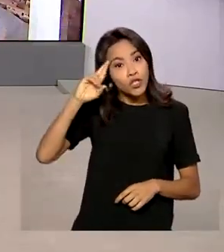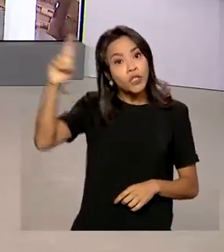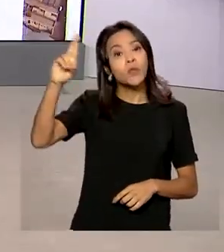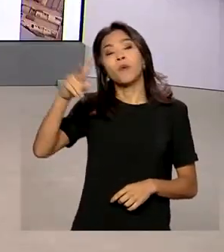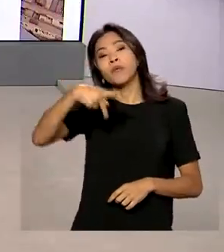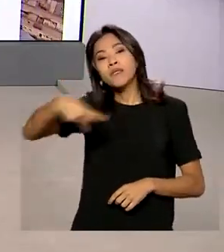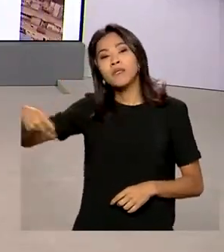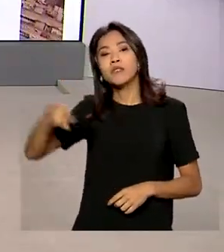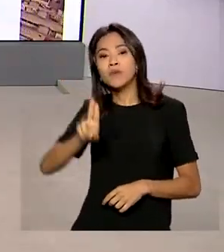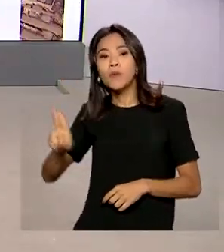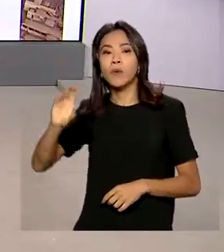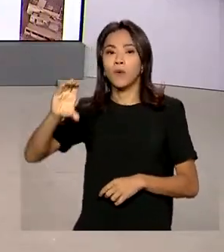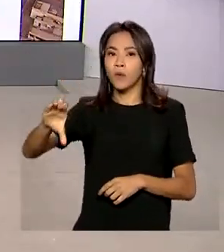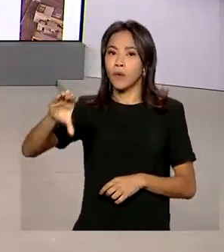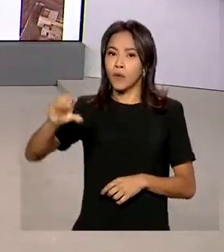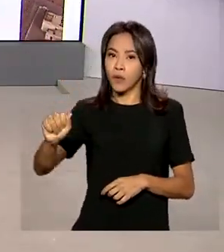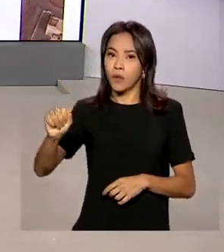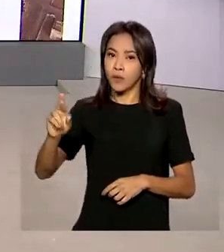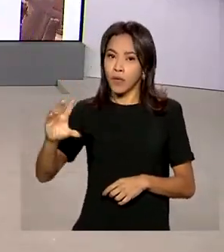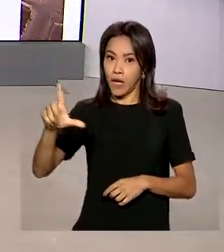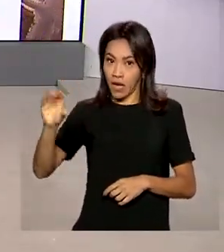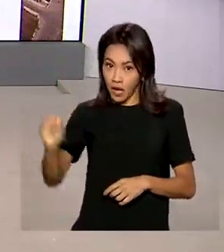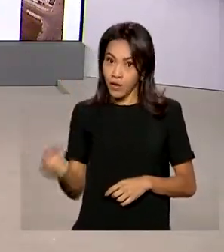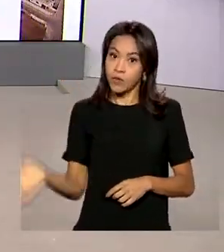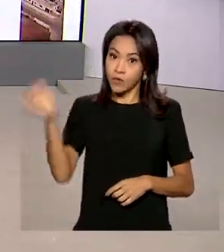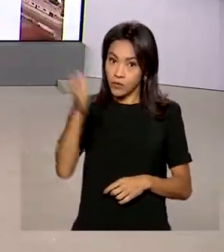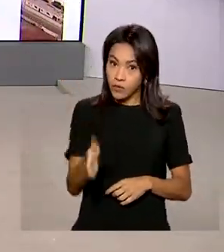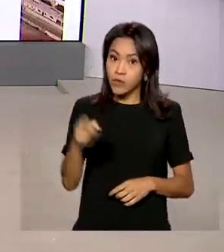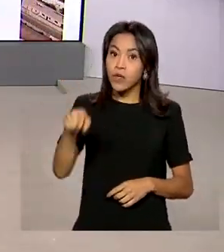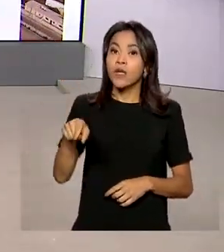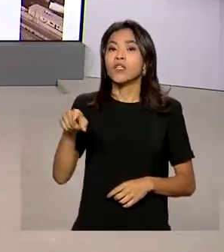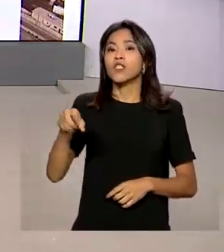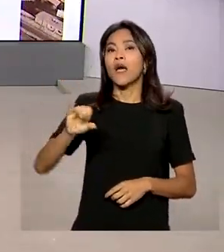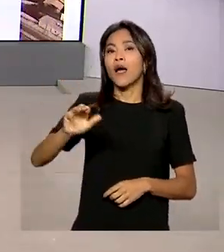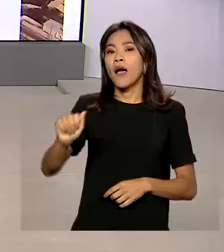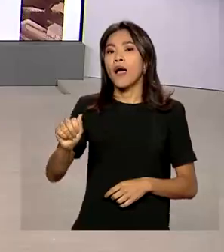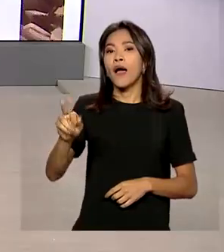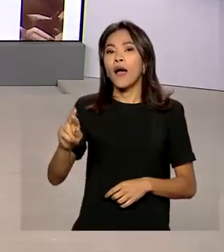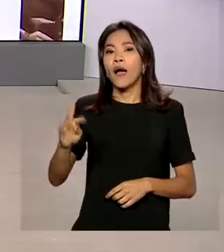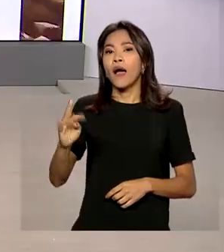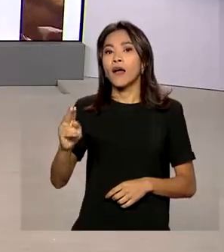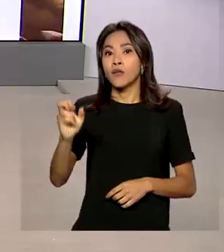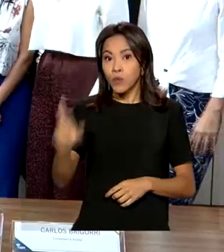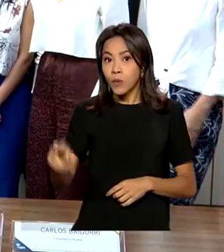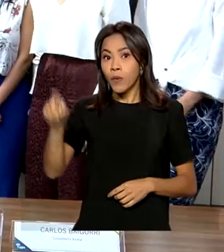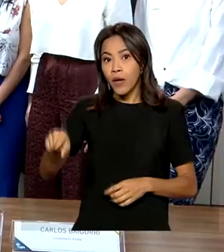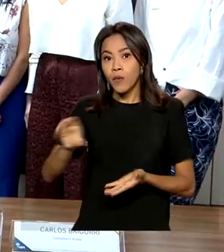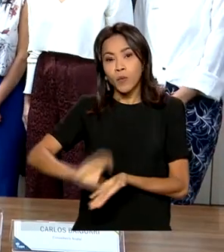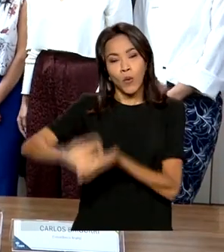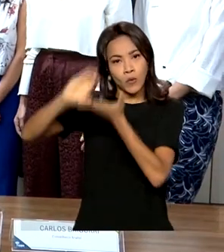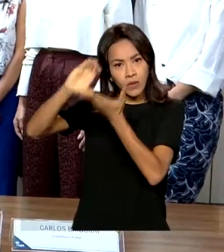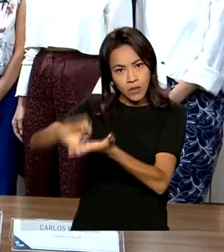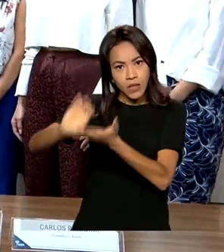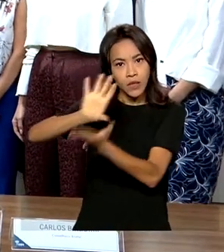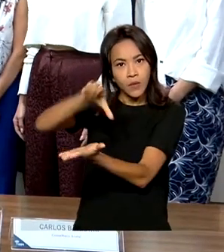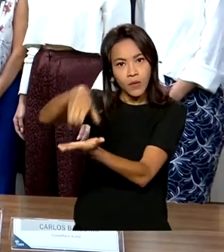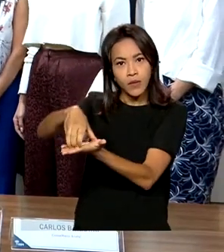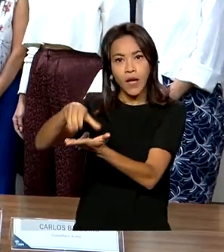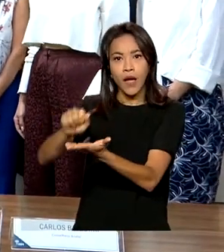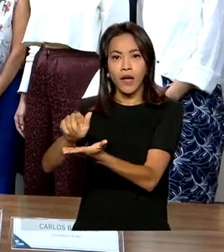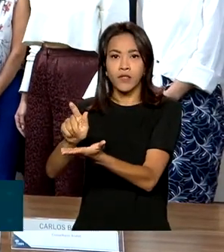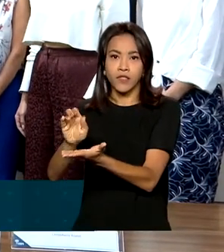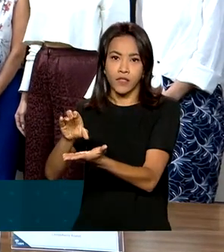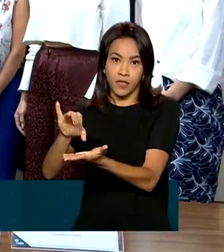-presidente da Anatel. Já Arthur Coimbra assumiu como membro do Conselho Diretor da Agência. A cerimônia de